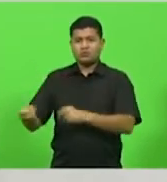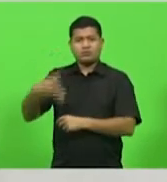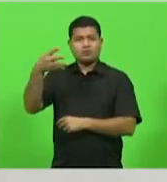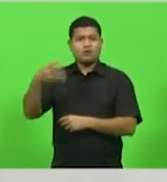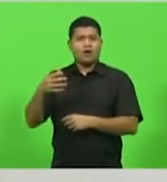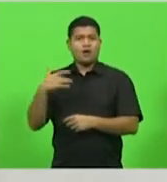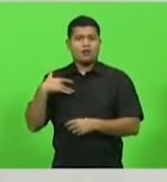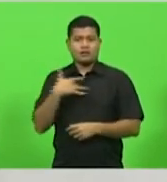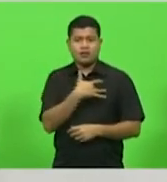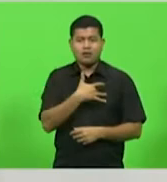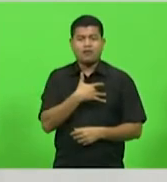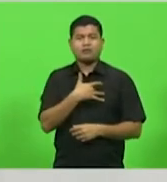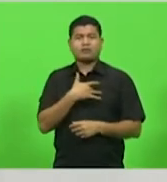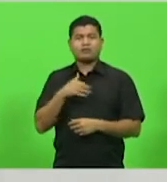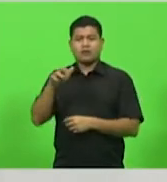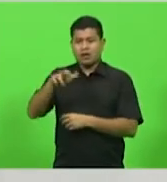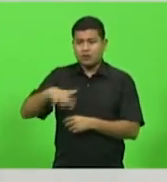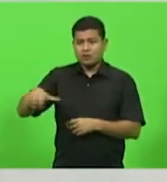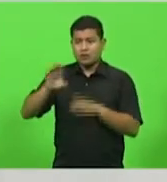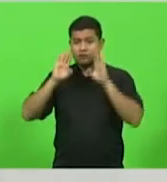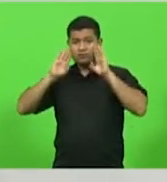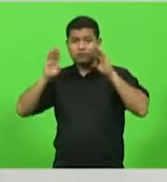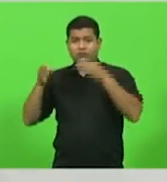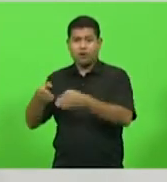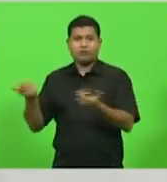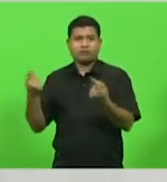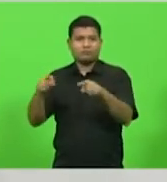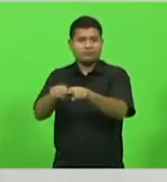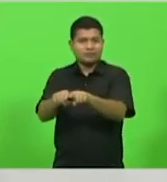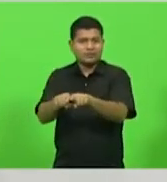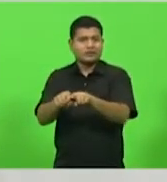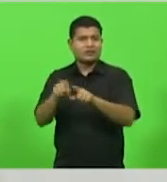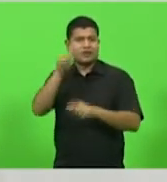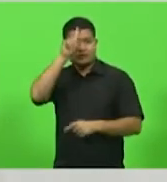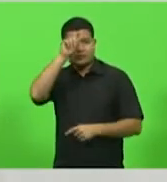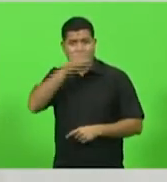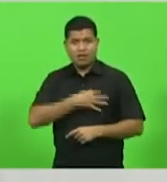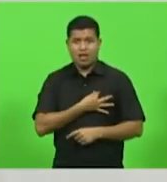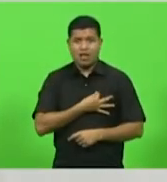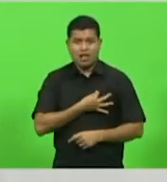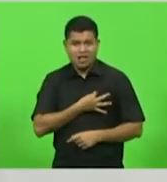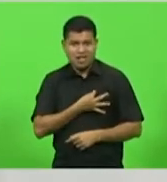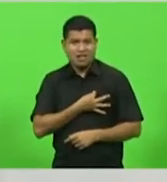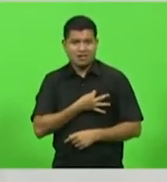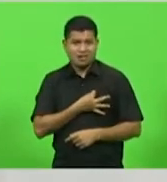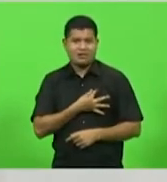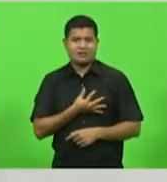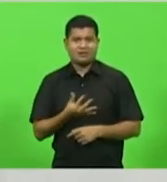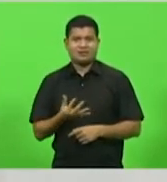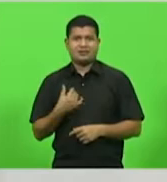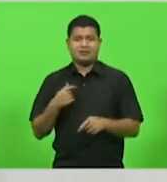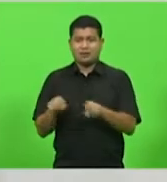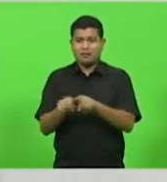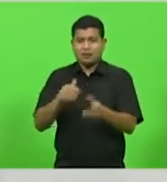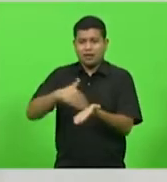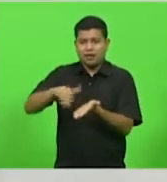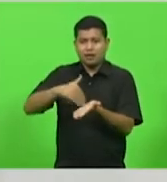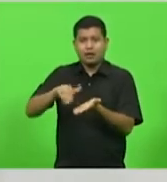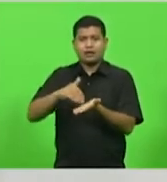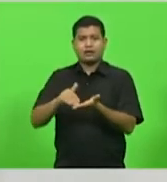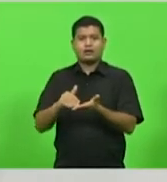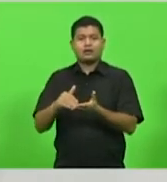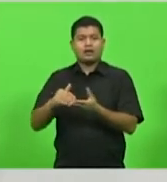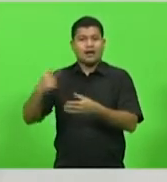descentralizado, com foco nas parcerias com os hospitais filantrópicos, com as secretarias municipais de saúde.